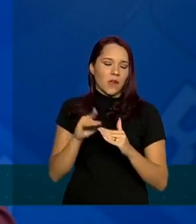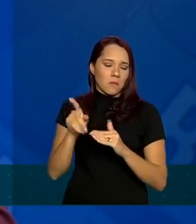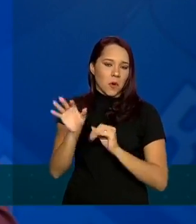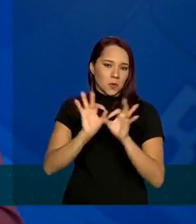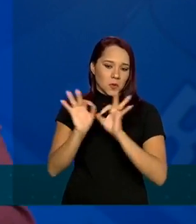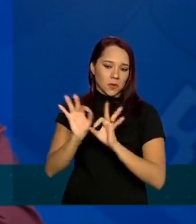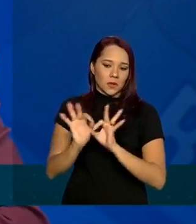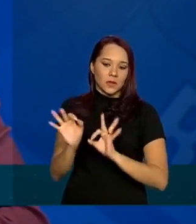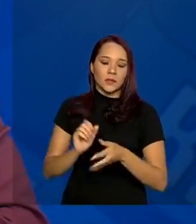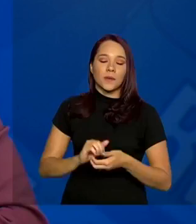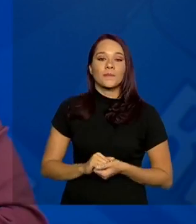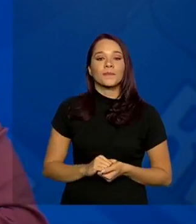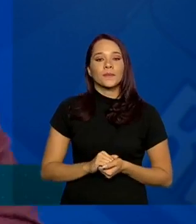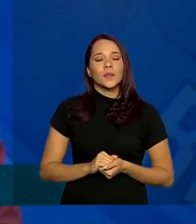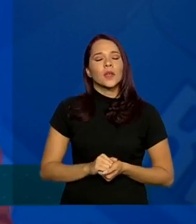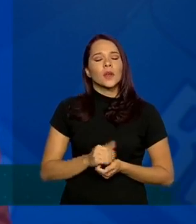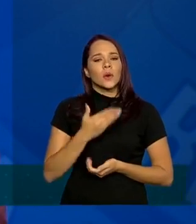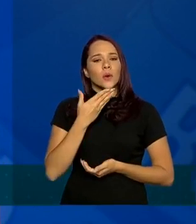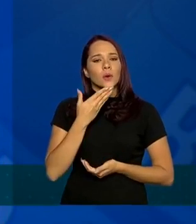organizar isso